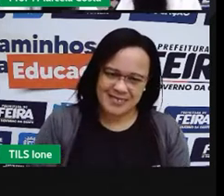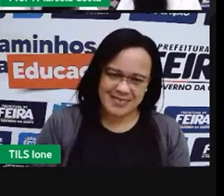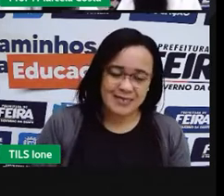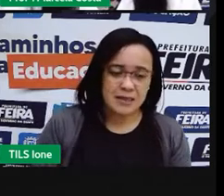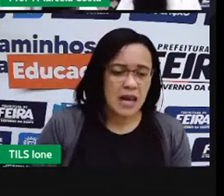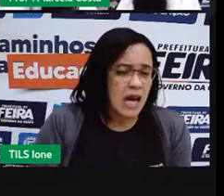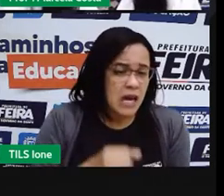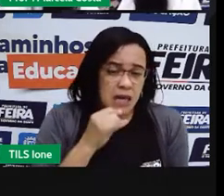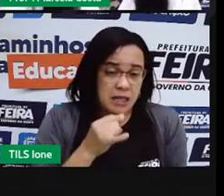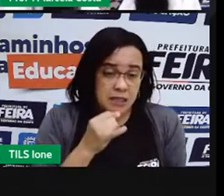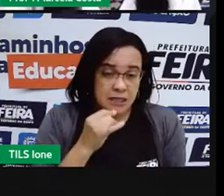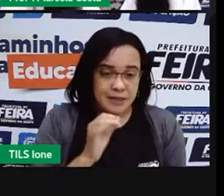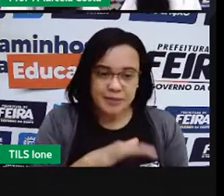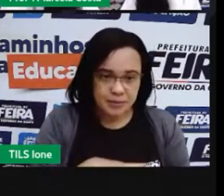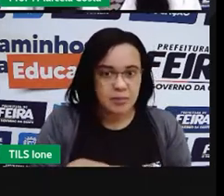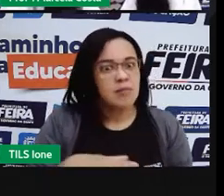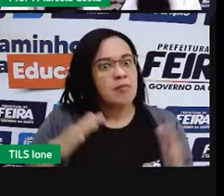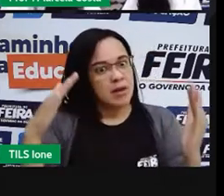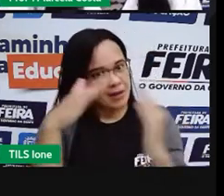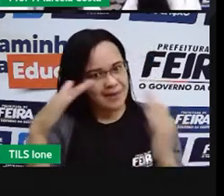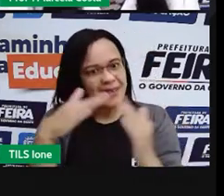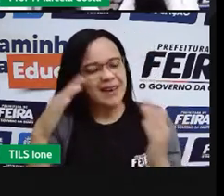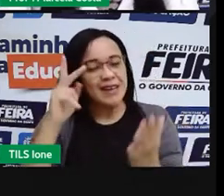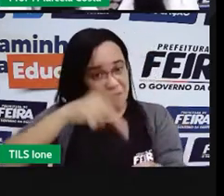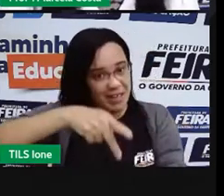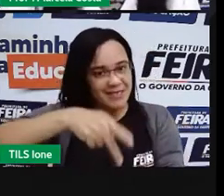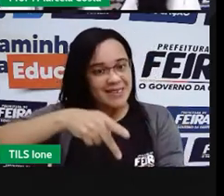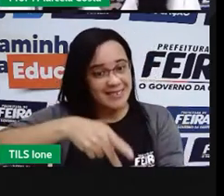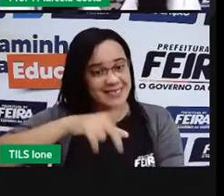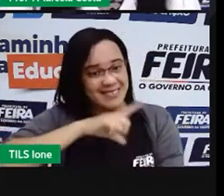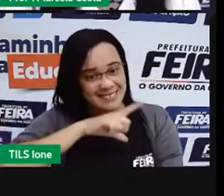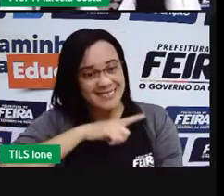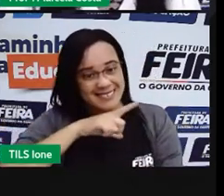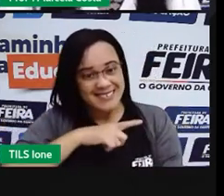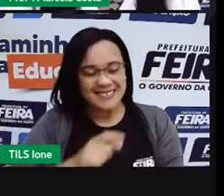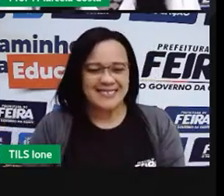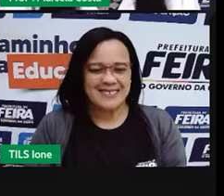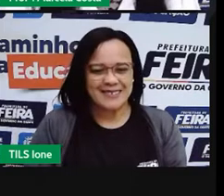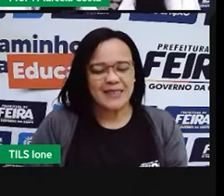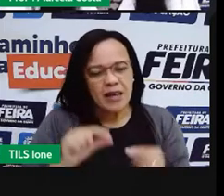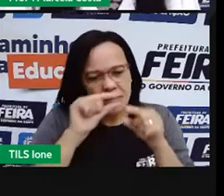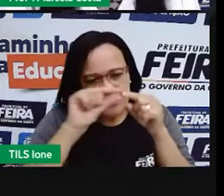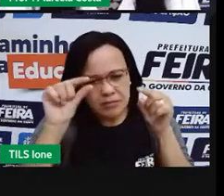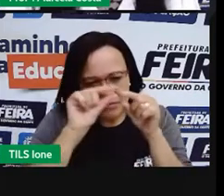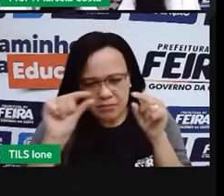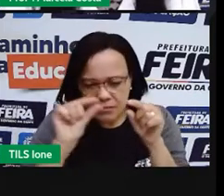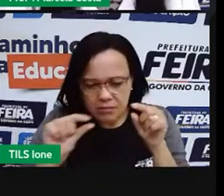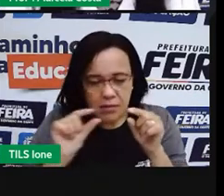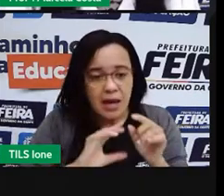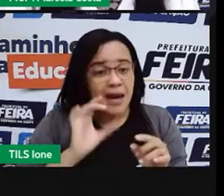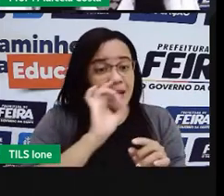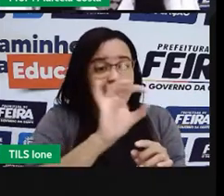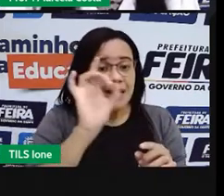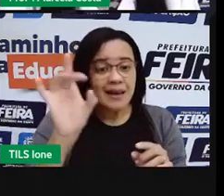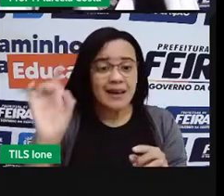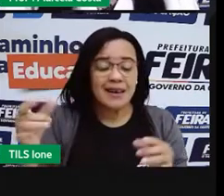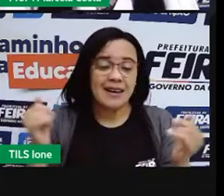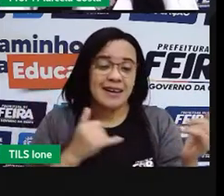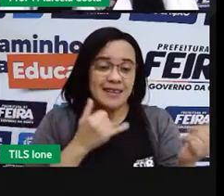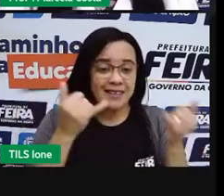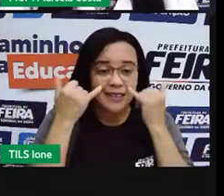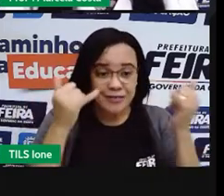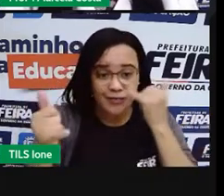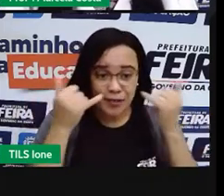Tá? Mas aí na sua casa, você vai olhando conforme... Você vai ver aí conforme os dados